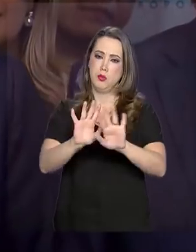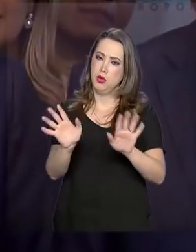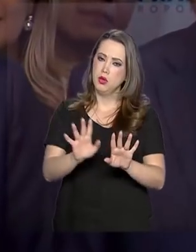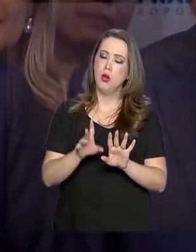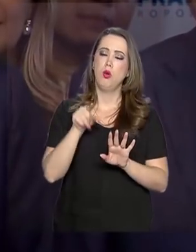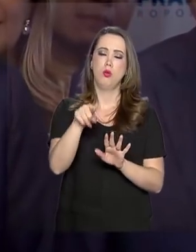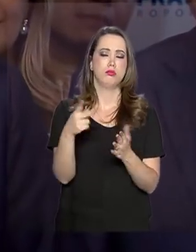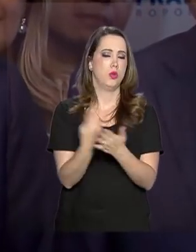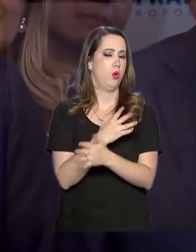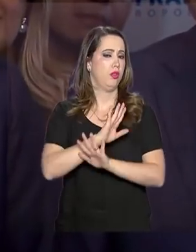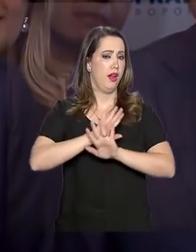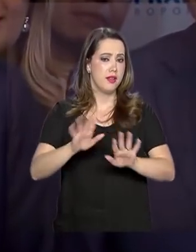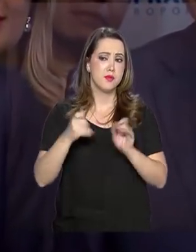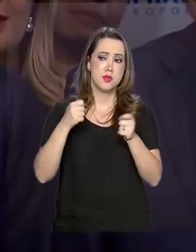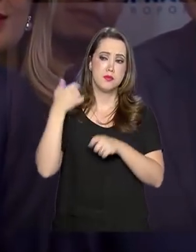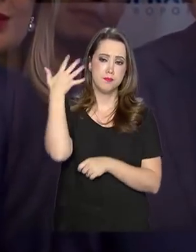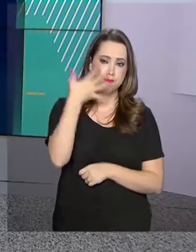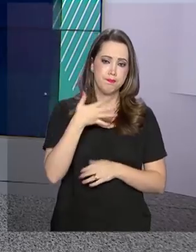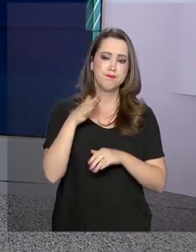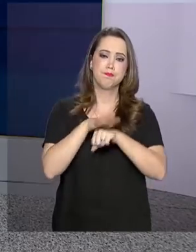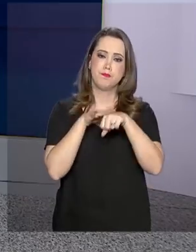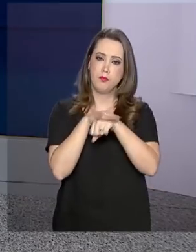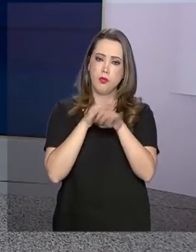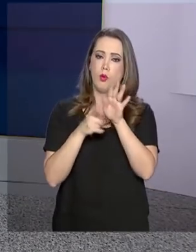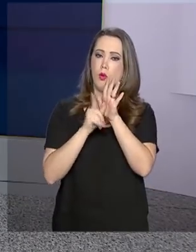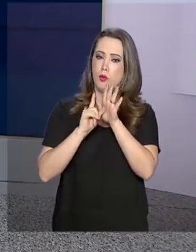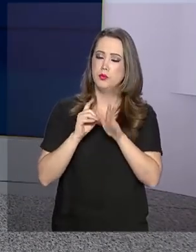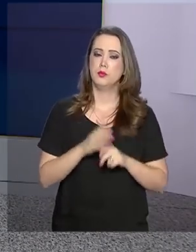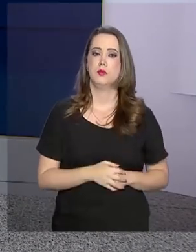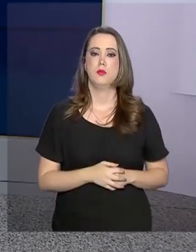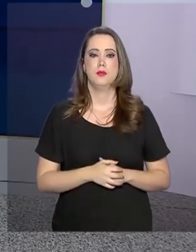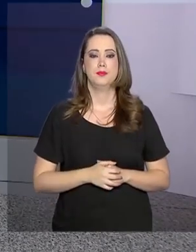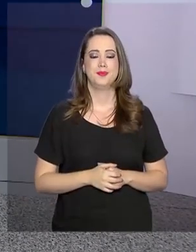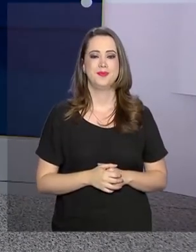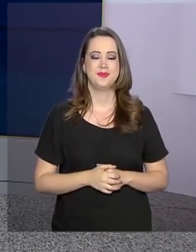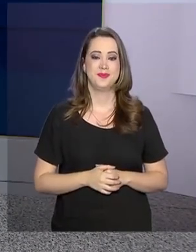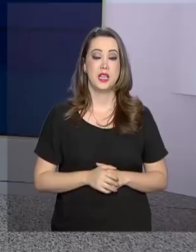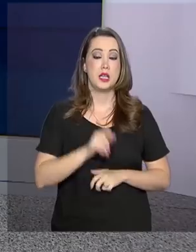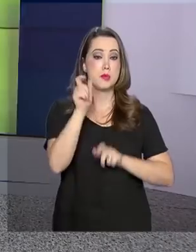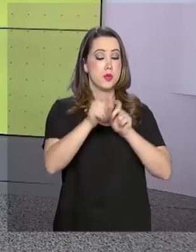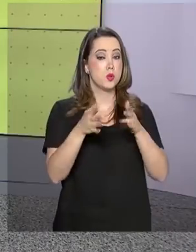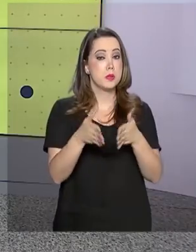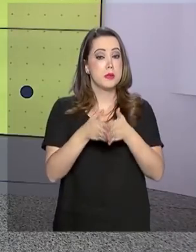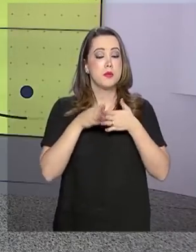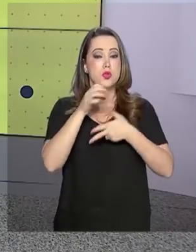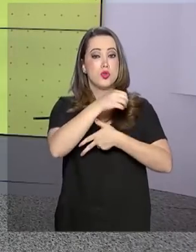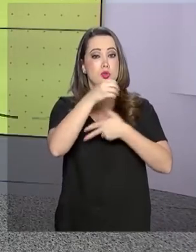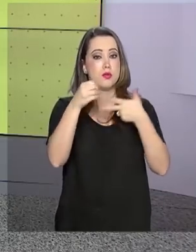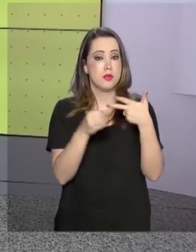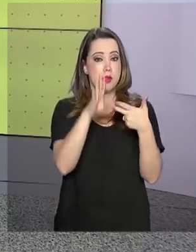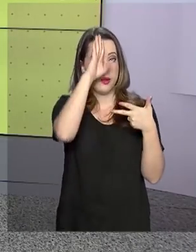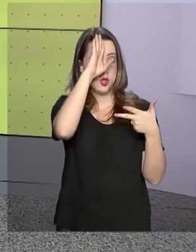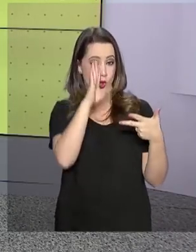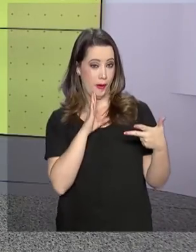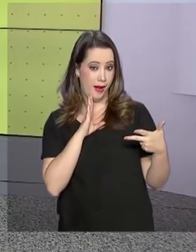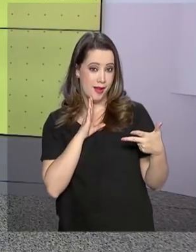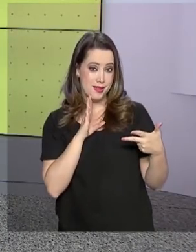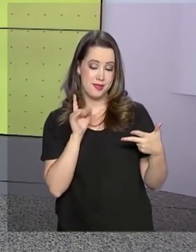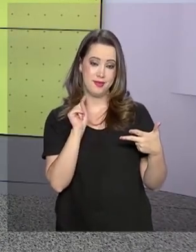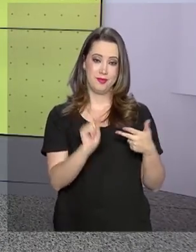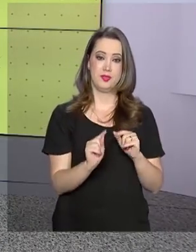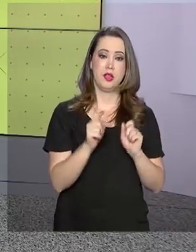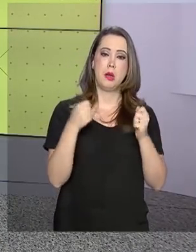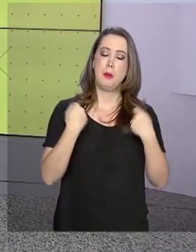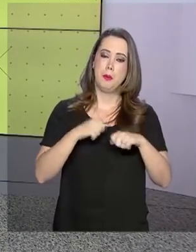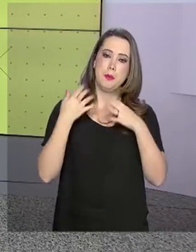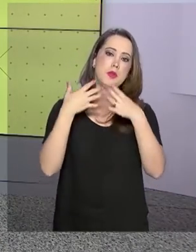hipótese algum, isso vai existir. Os candidatos que pediram a isenção da taxa de inscrição para o Exame Nacional do